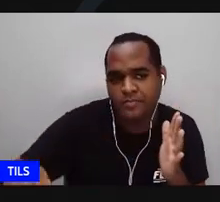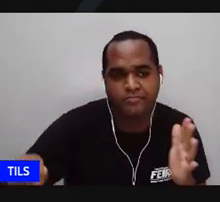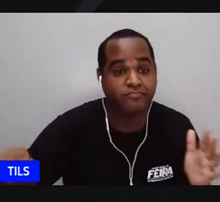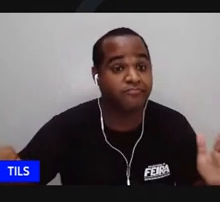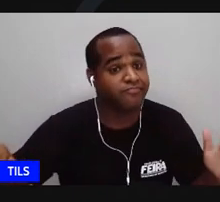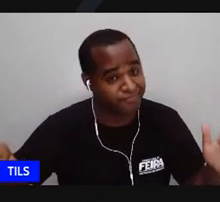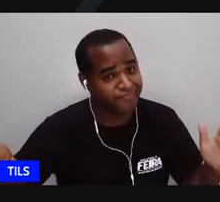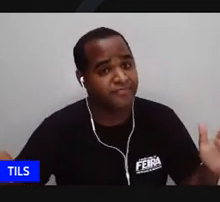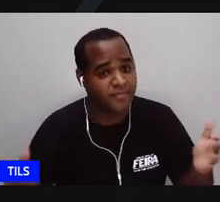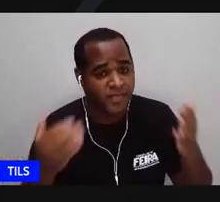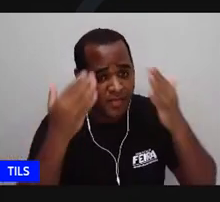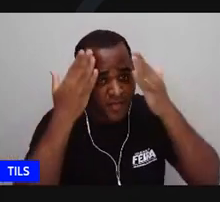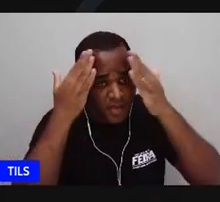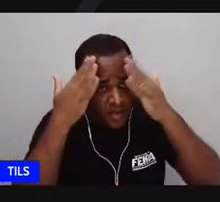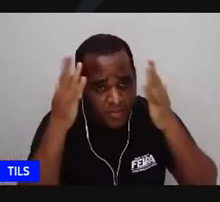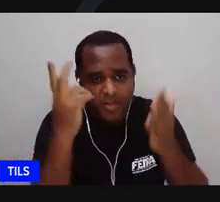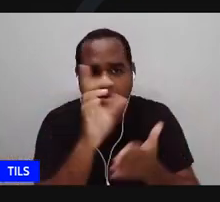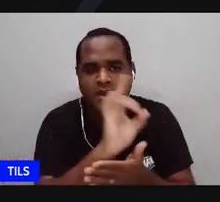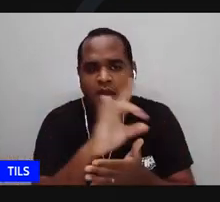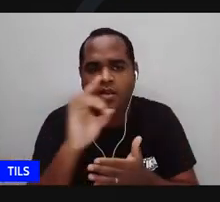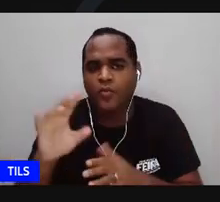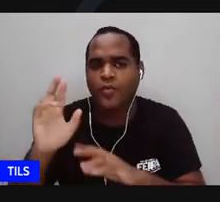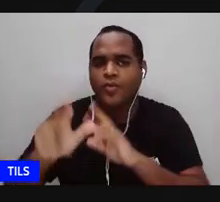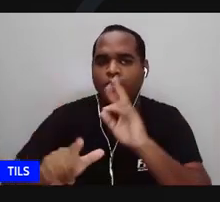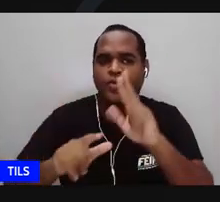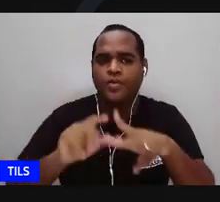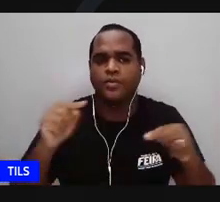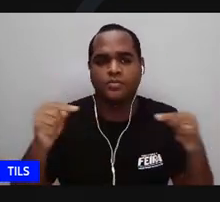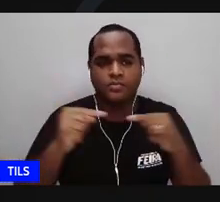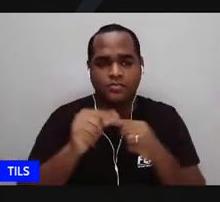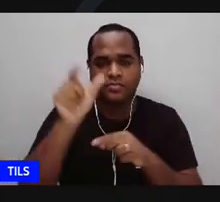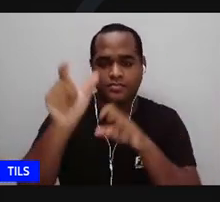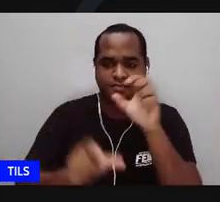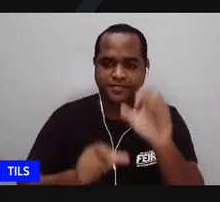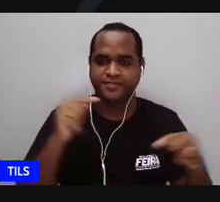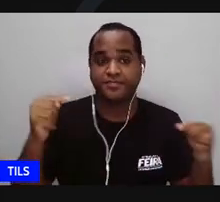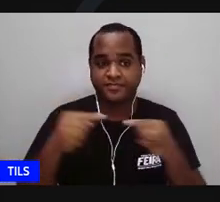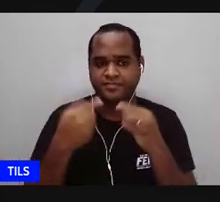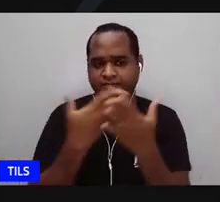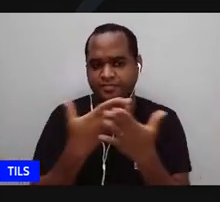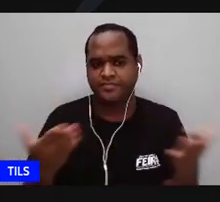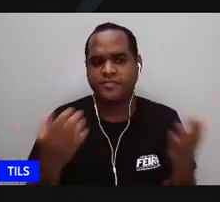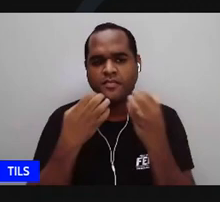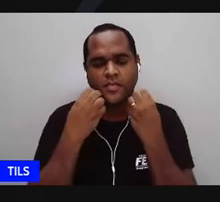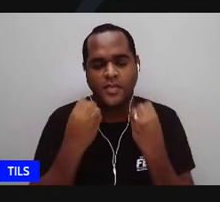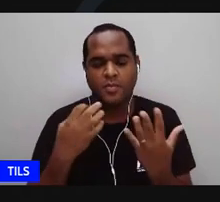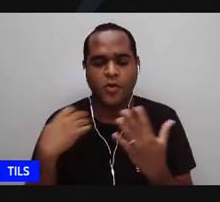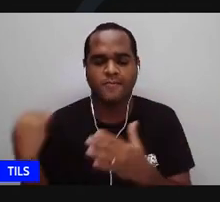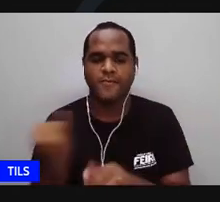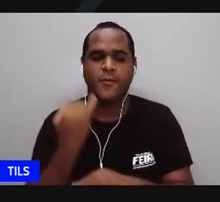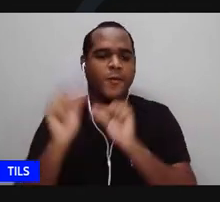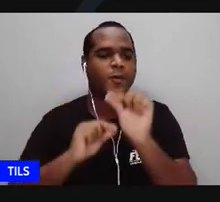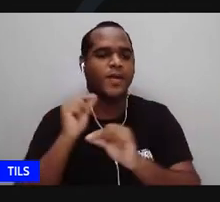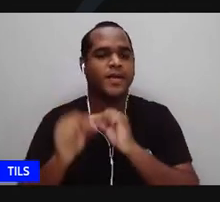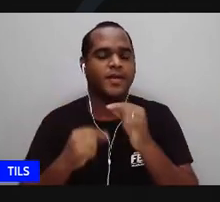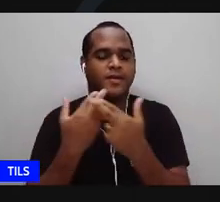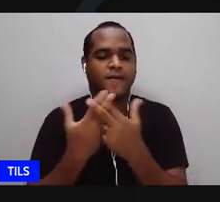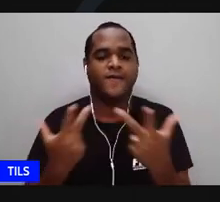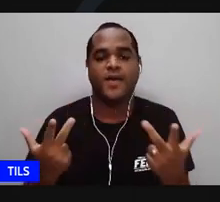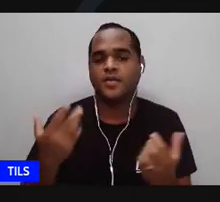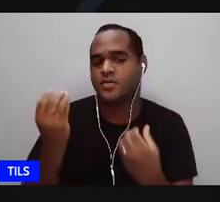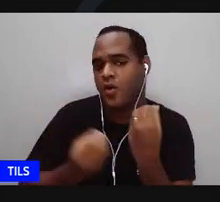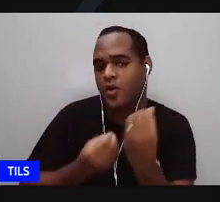escritora sabe cada um tem nós somos seres que tem um potencial criativo a gente precisa